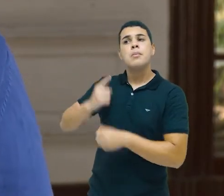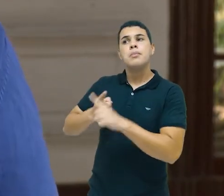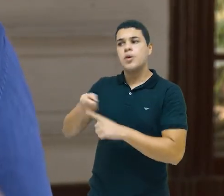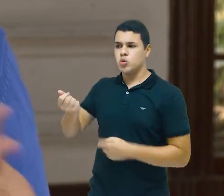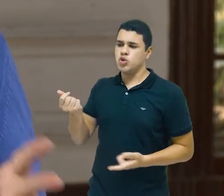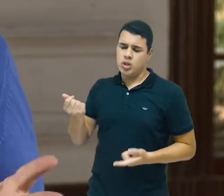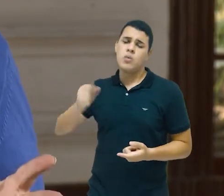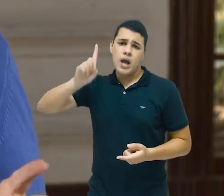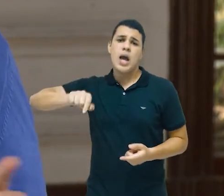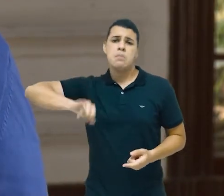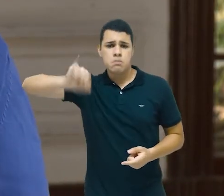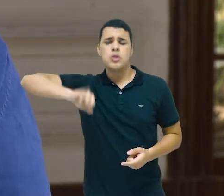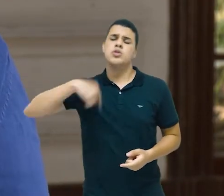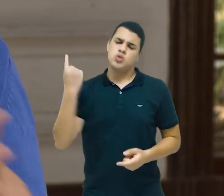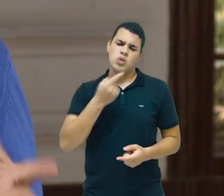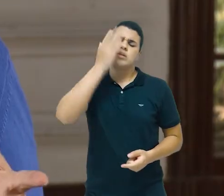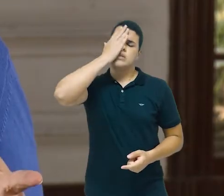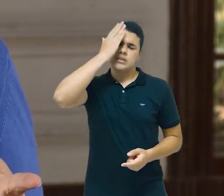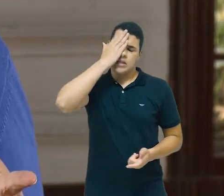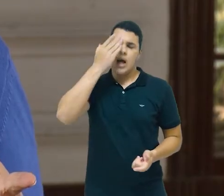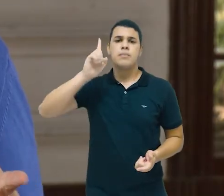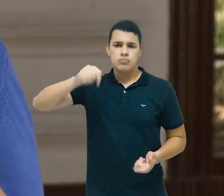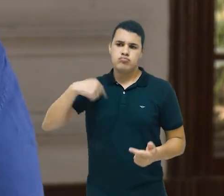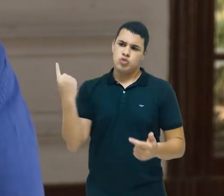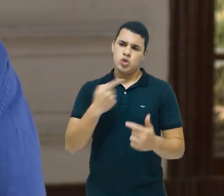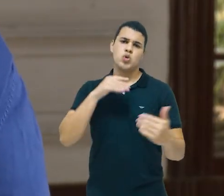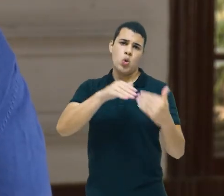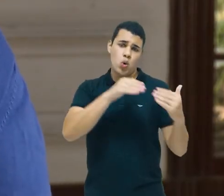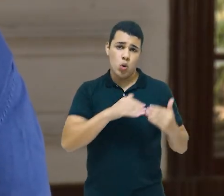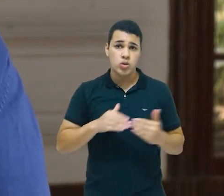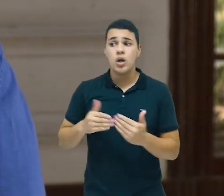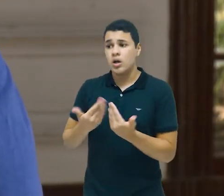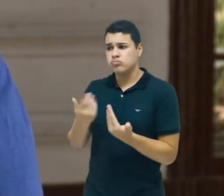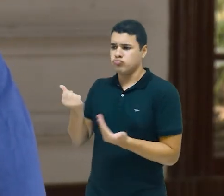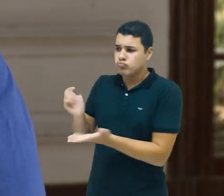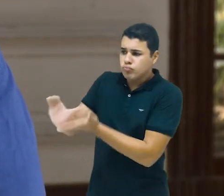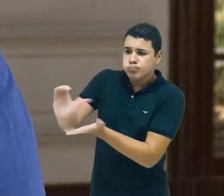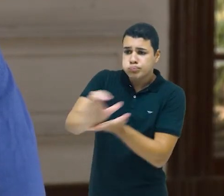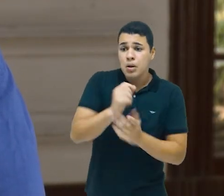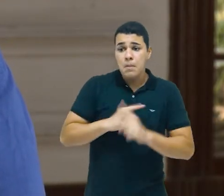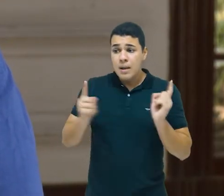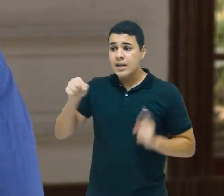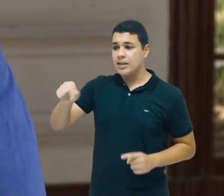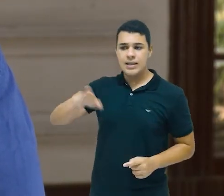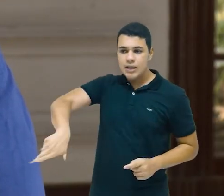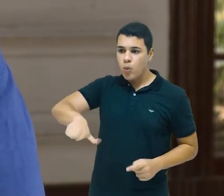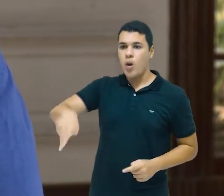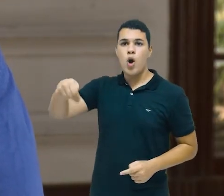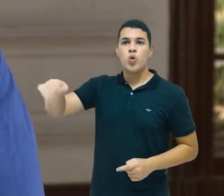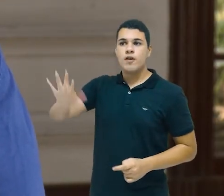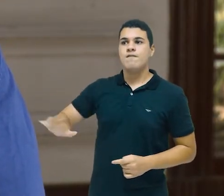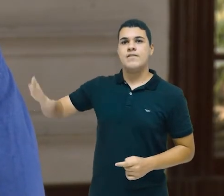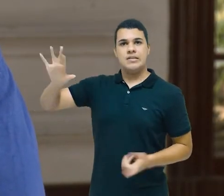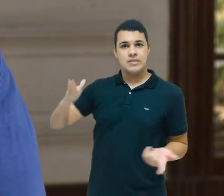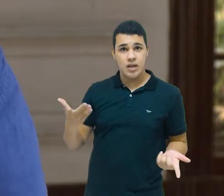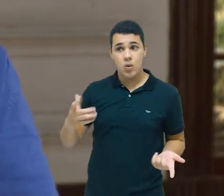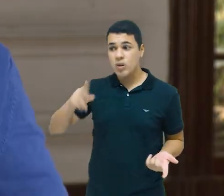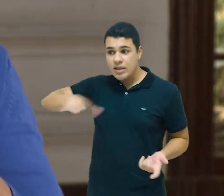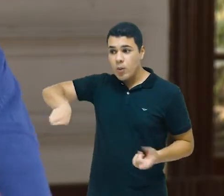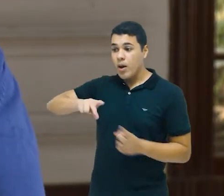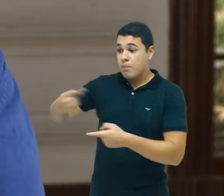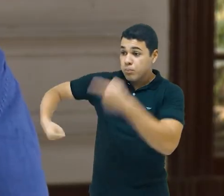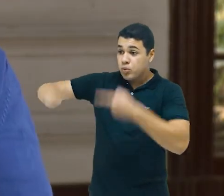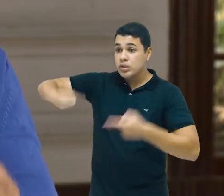dúvida. Ela é prioritária, todos nós concordamos com isso. Mas ela não é universal, não é uma política de oferta.